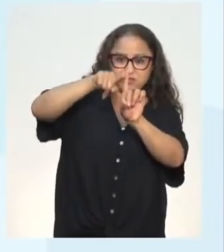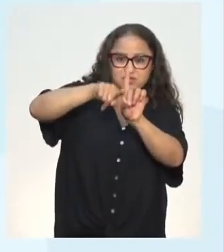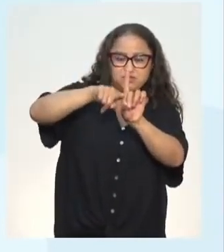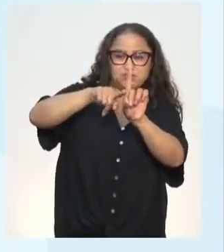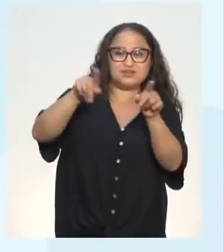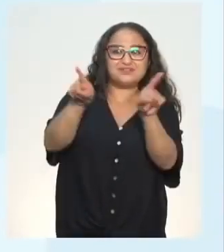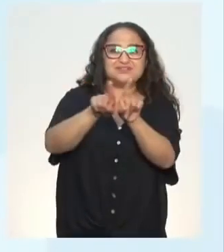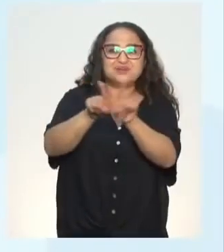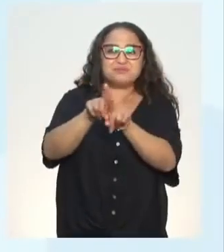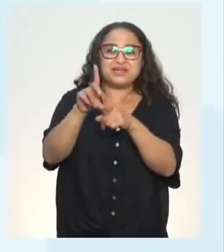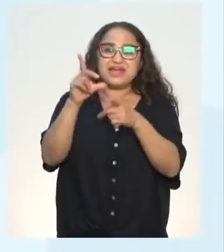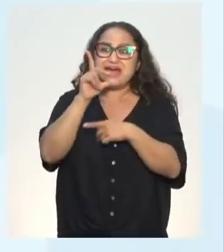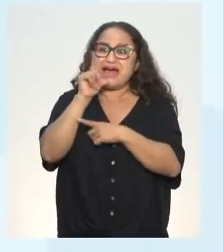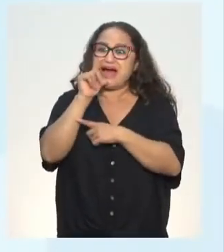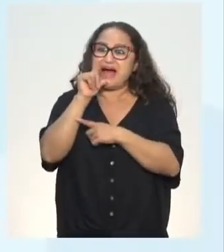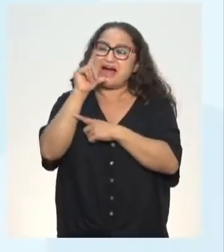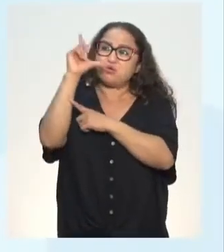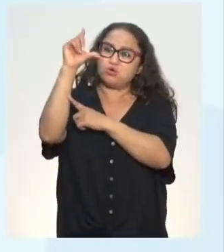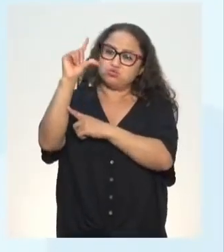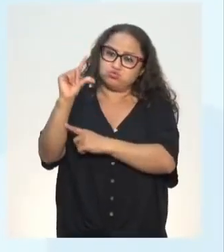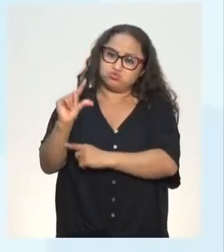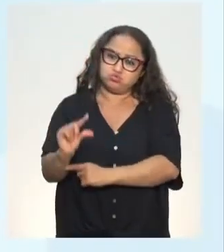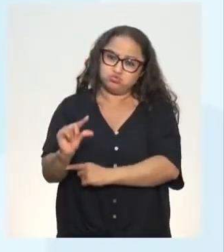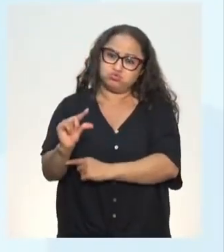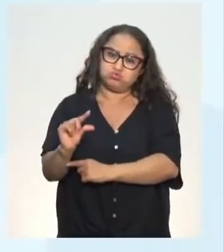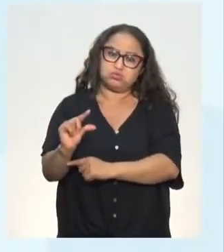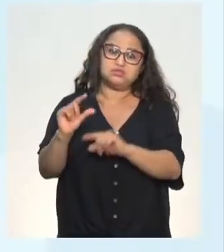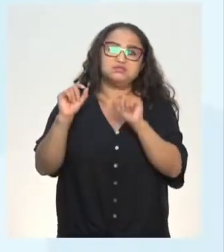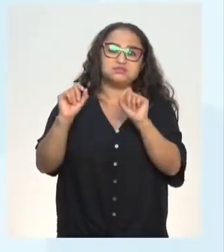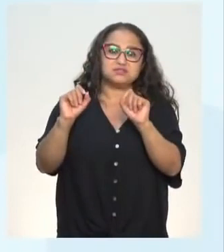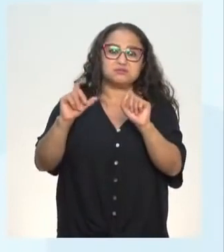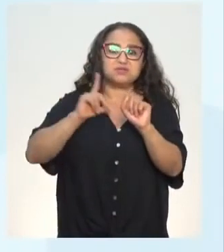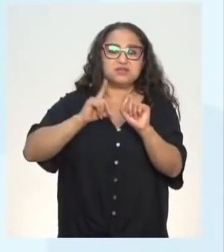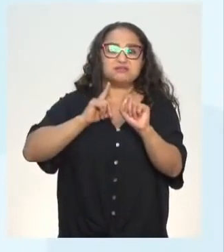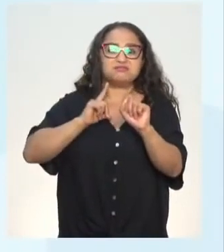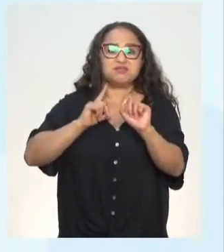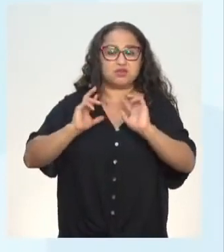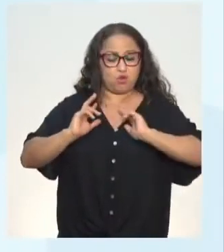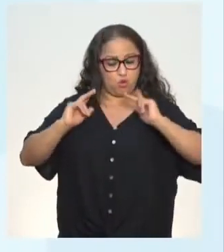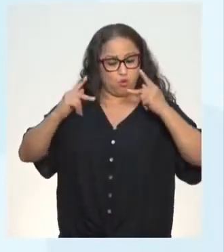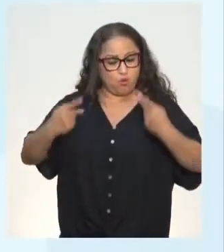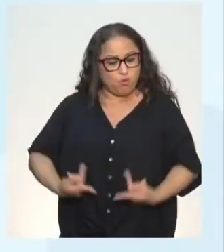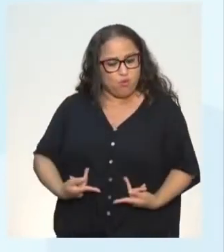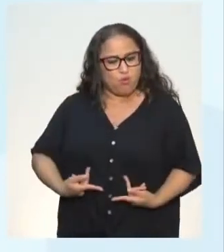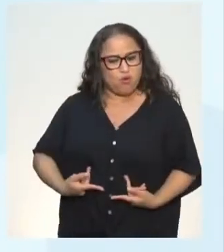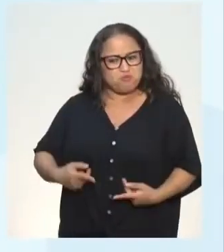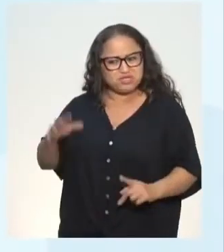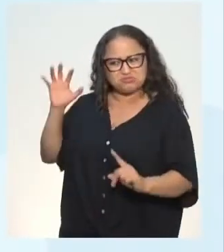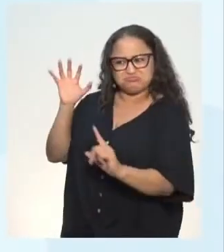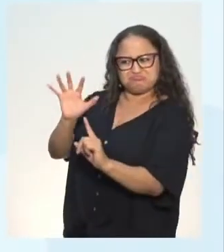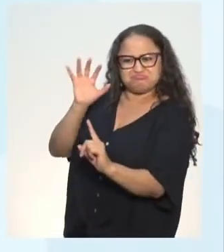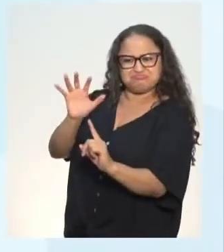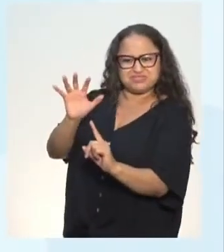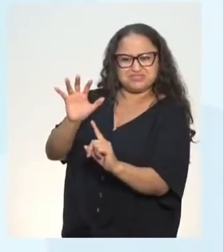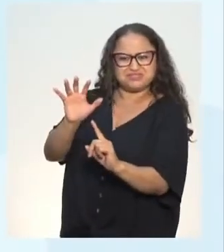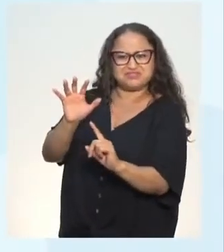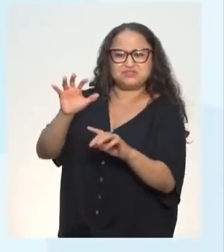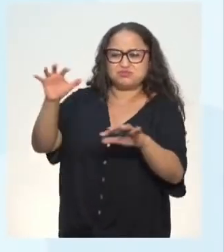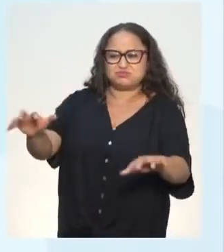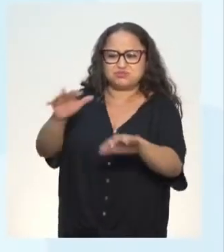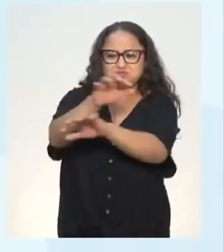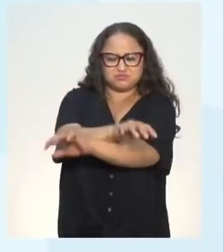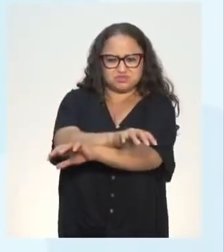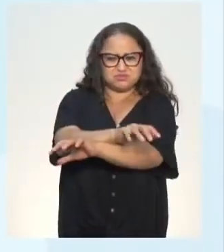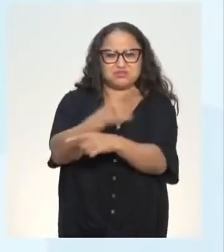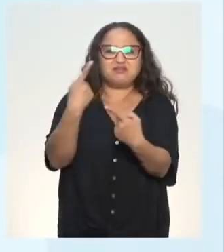os impactos das intervenções antrópicas, intervenções do homem sobre os biomas. Sobretudo,